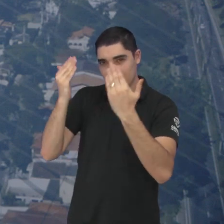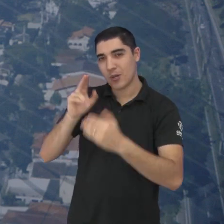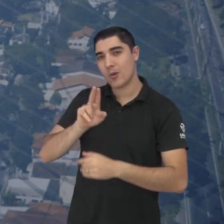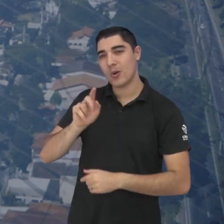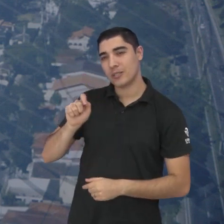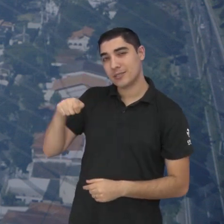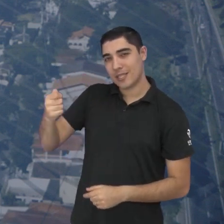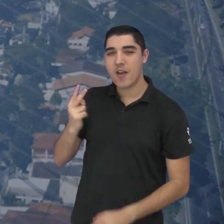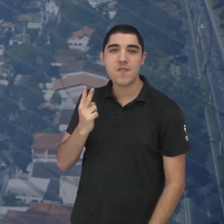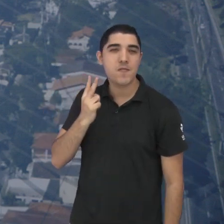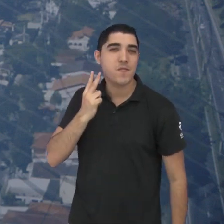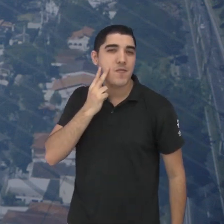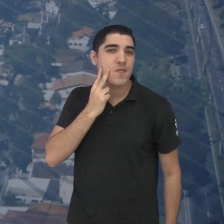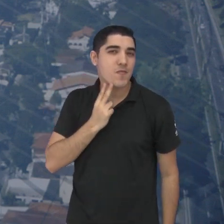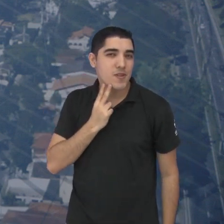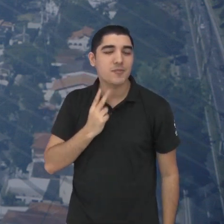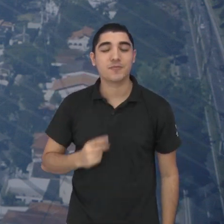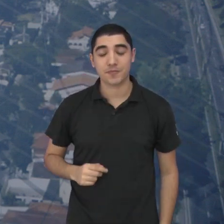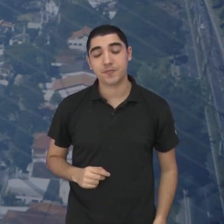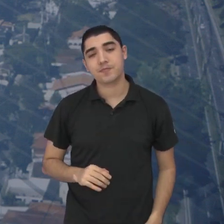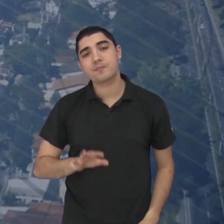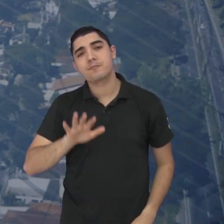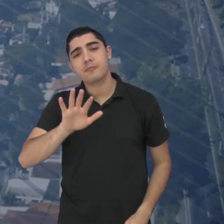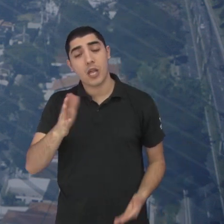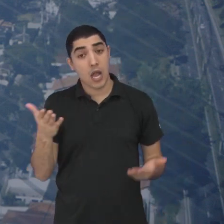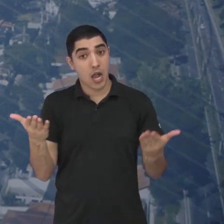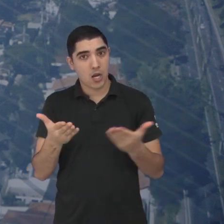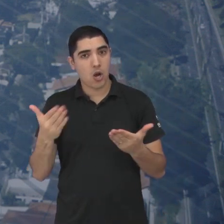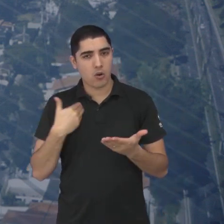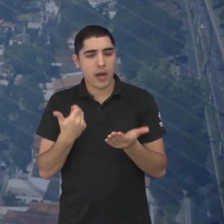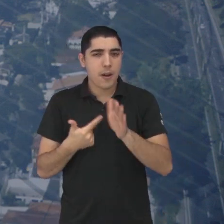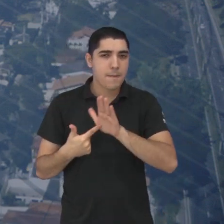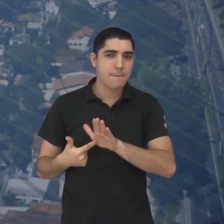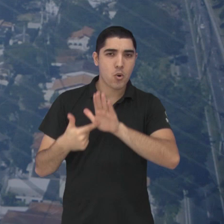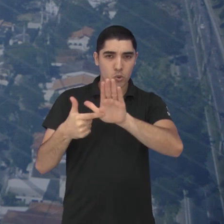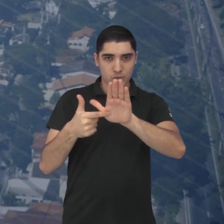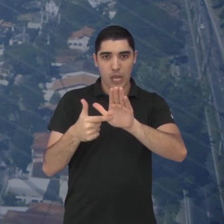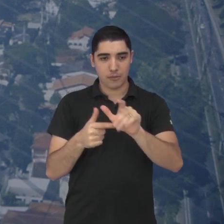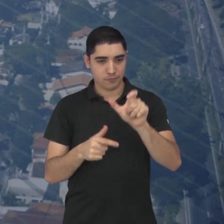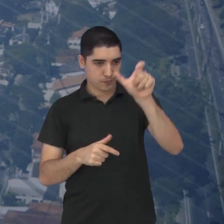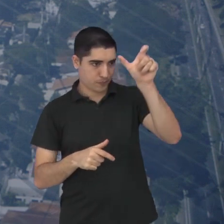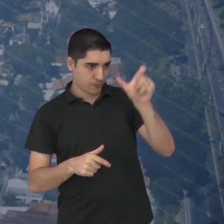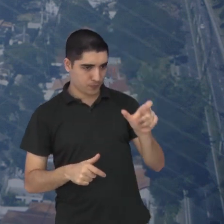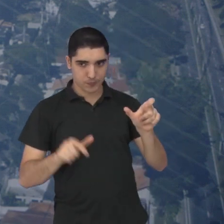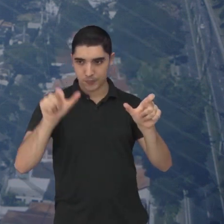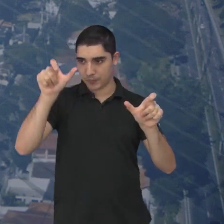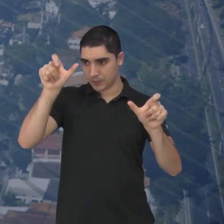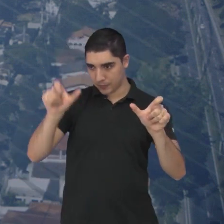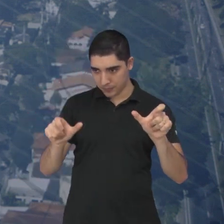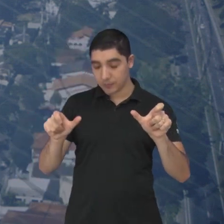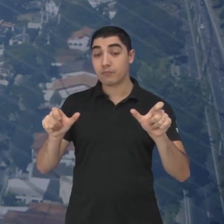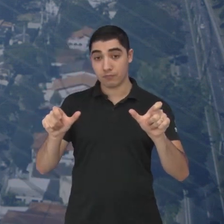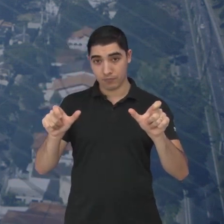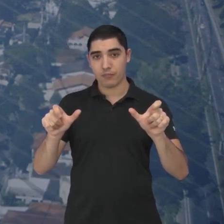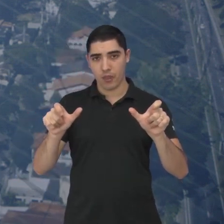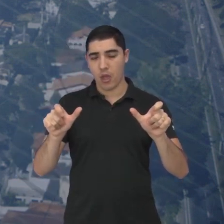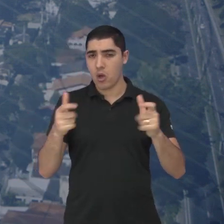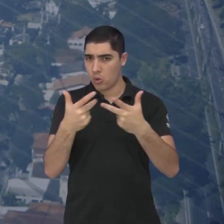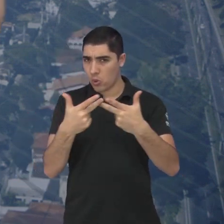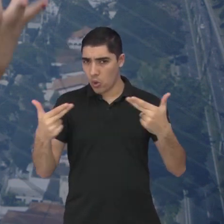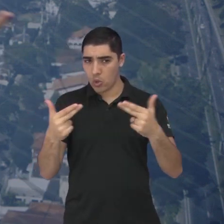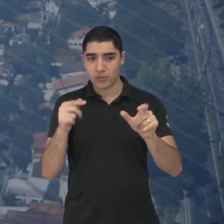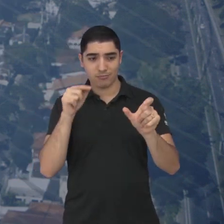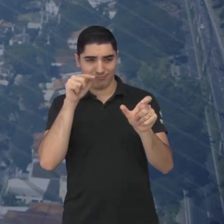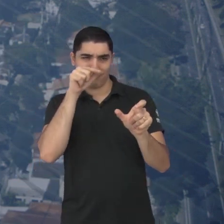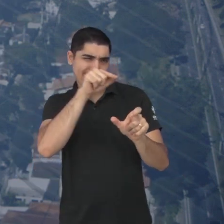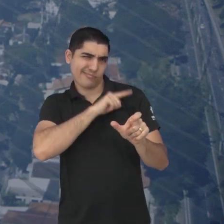Meninas, eu quero começar esse segundo bloco, então, mostrando uma arte que a gente fez, a gente preparou, com alguns, claro, que são